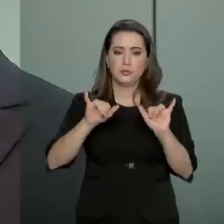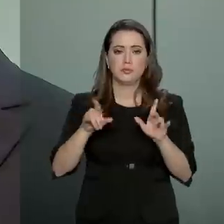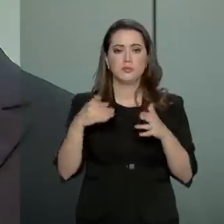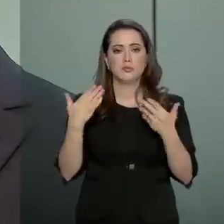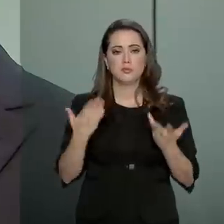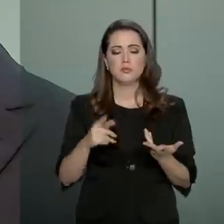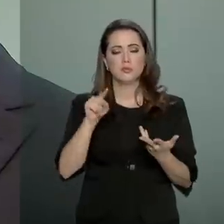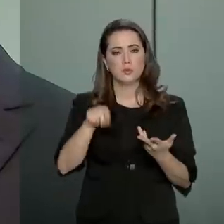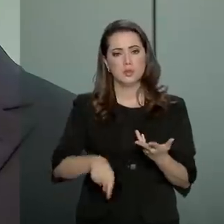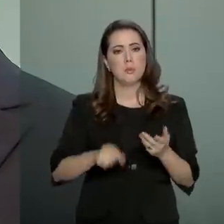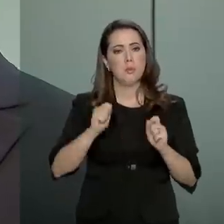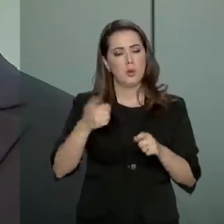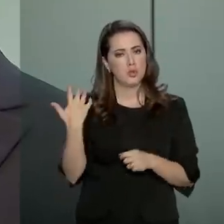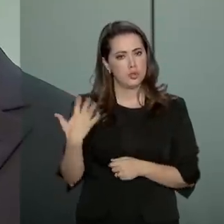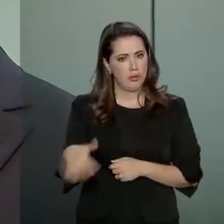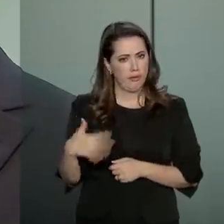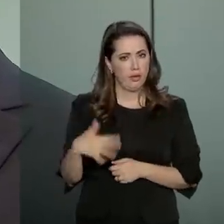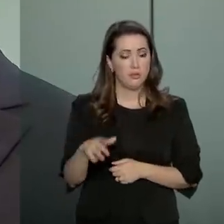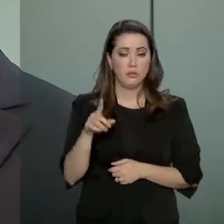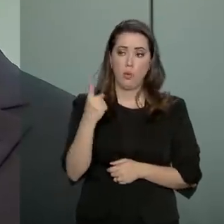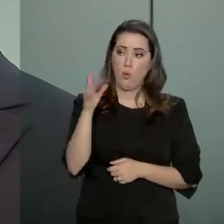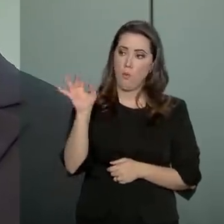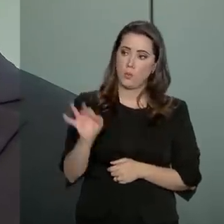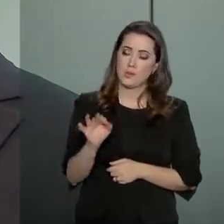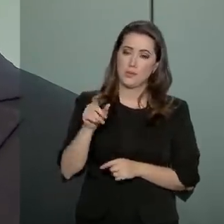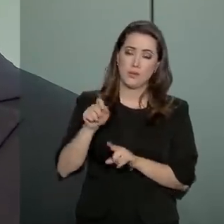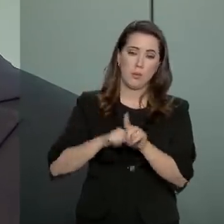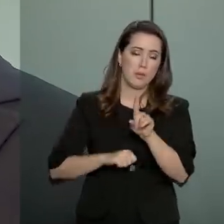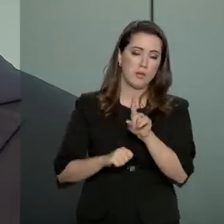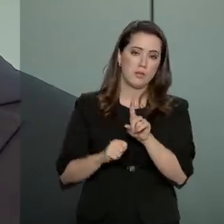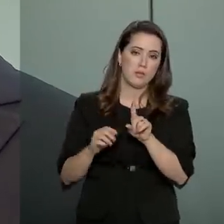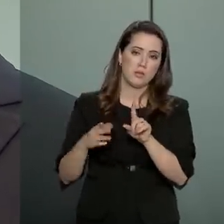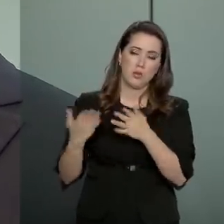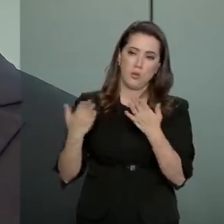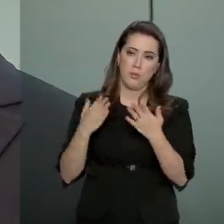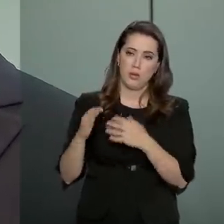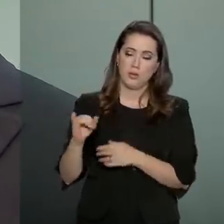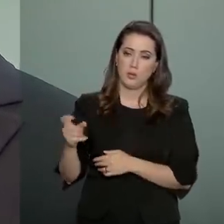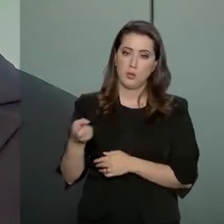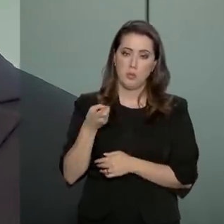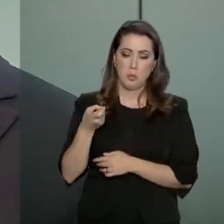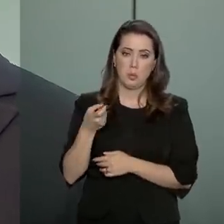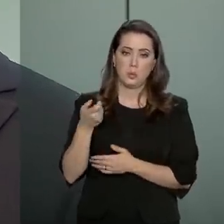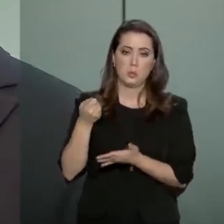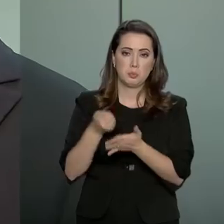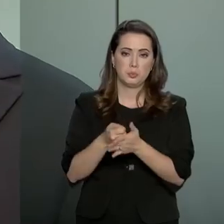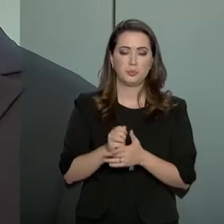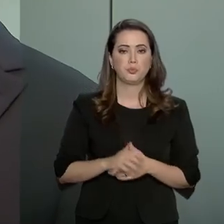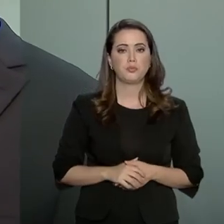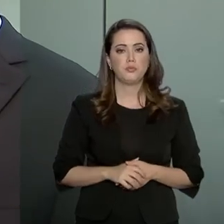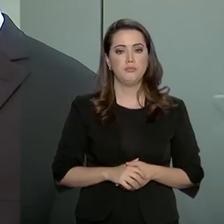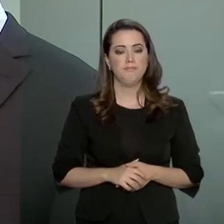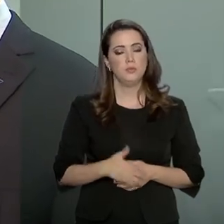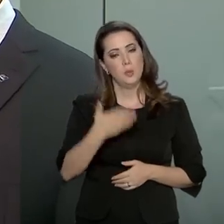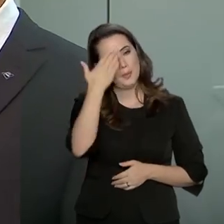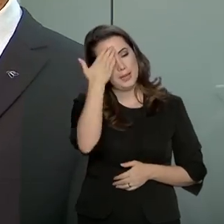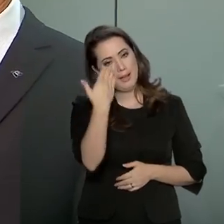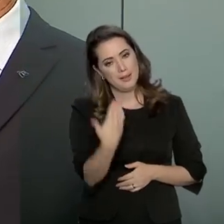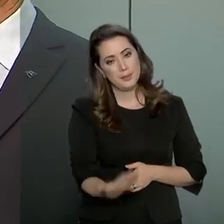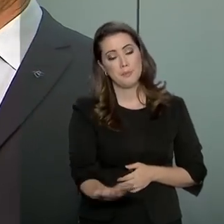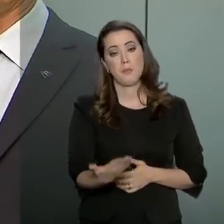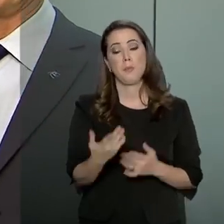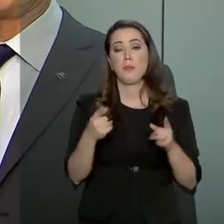que ela pode ser pesada, que é de 1% ao mês, sob o imposto devido. Obrigada, doutor Joaquim.